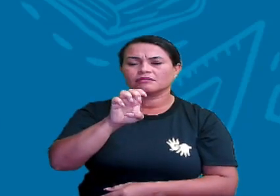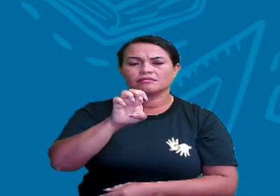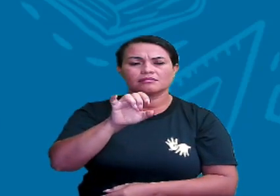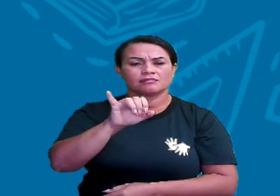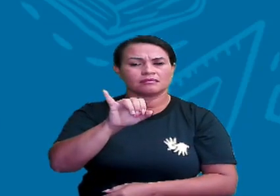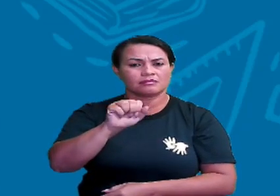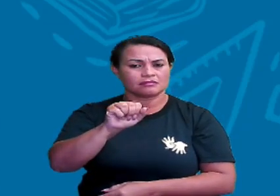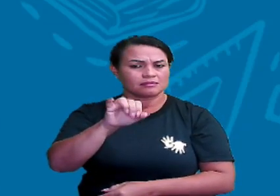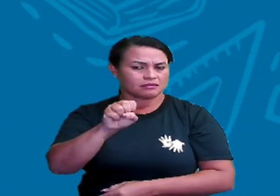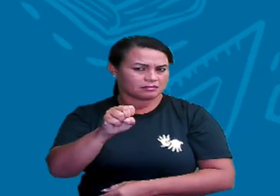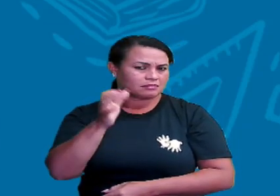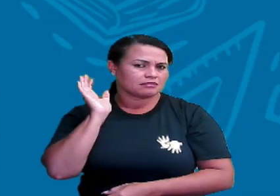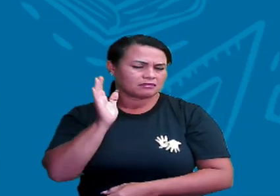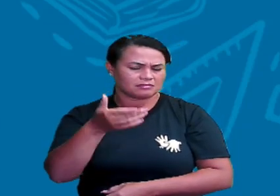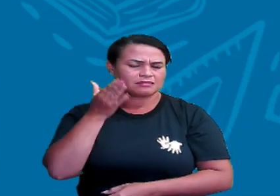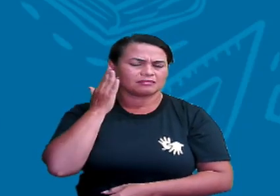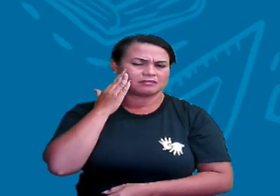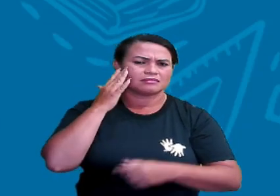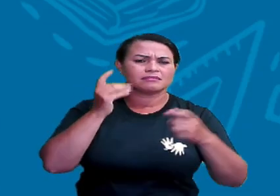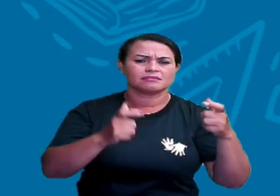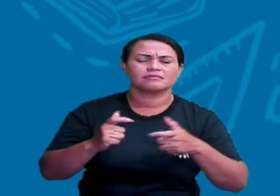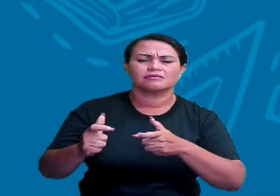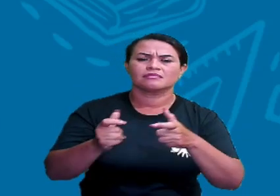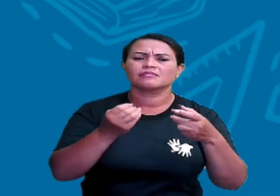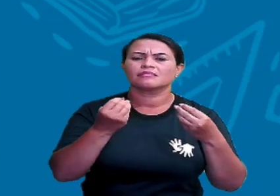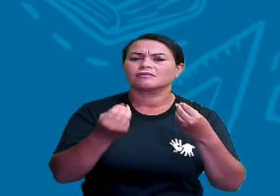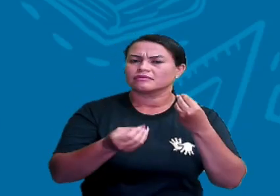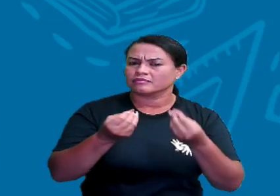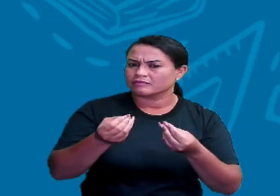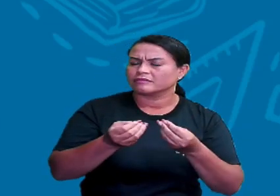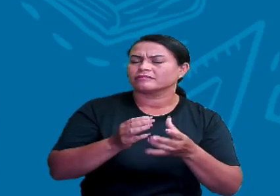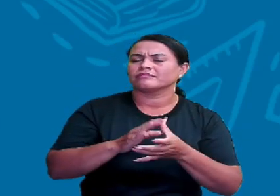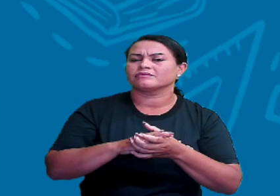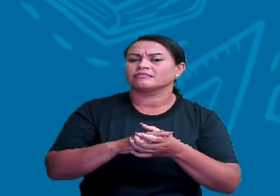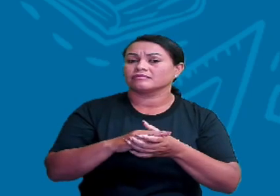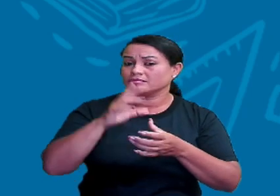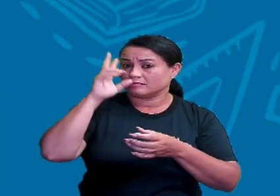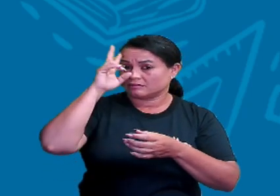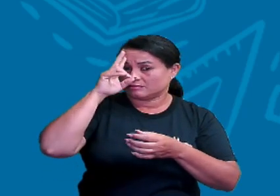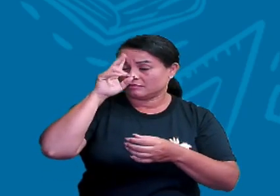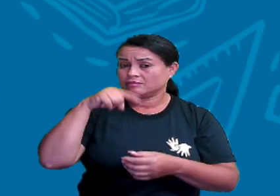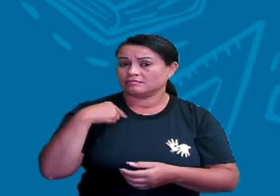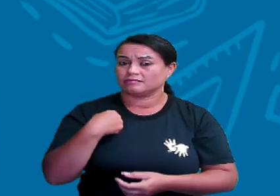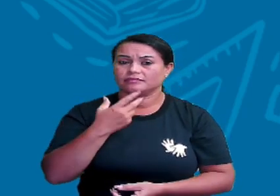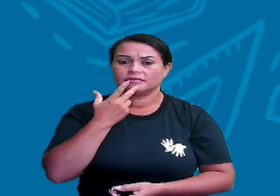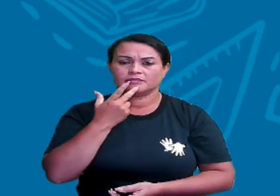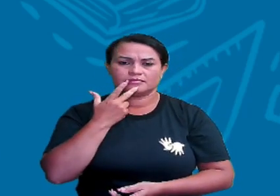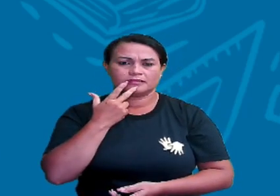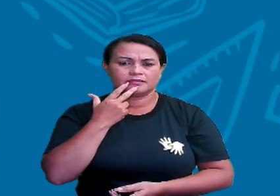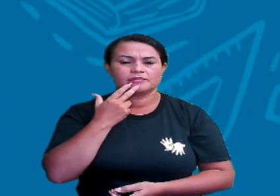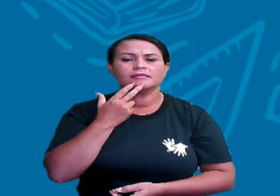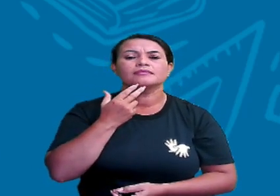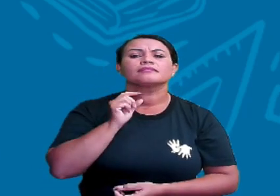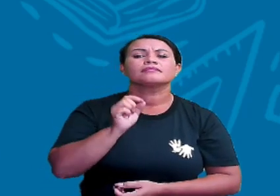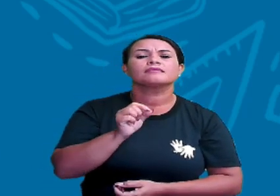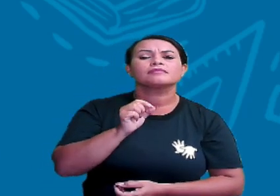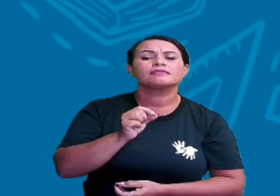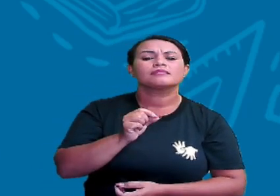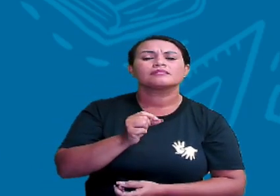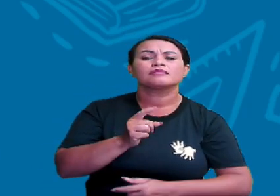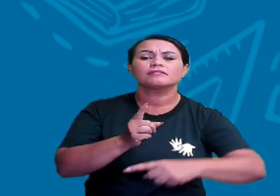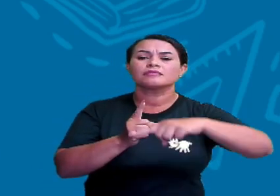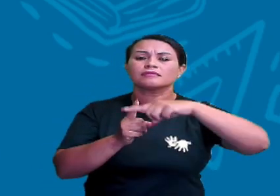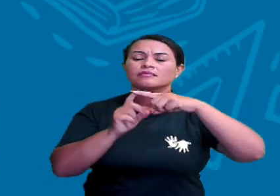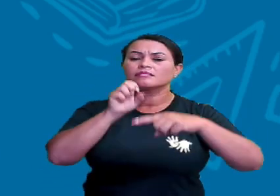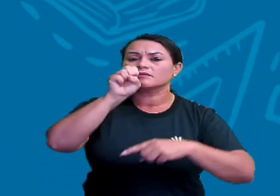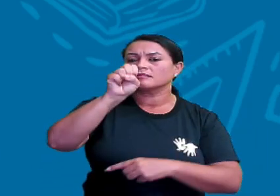usando os outros pontos, né? Então, lembre-se. Quando a gente for falar do Cruzeiro do Sul, a gente